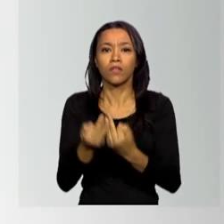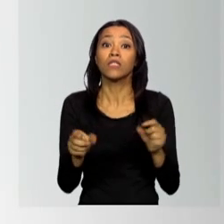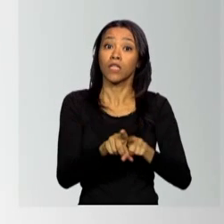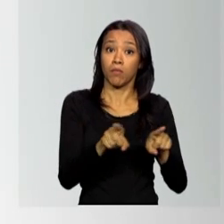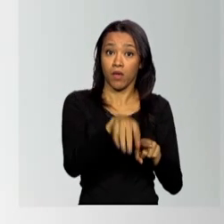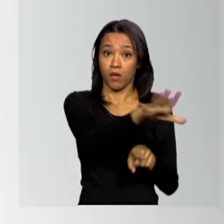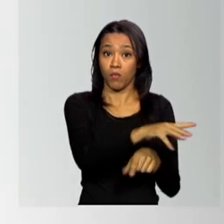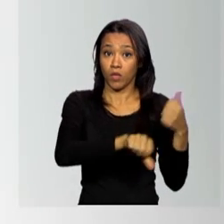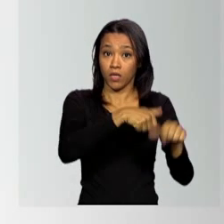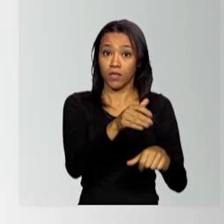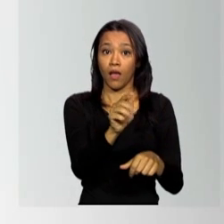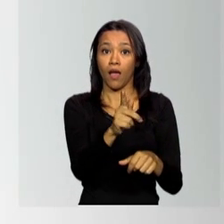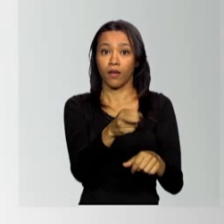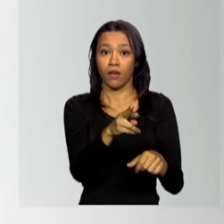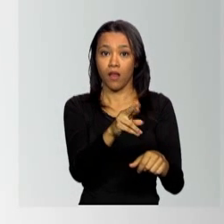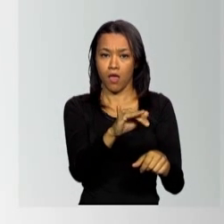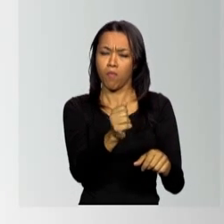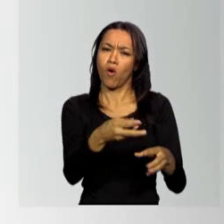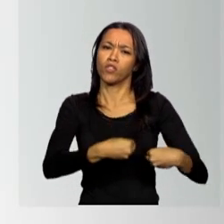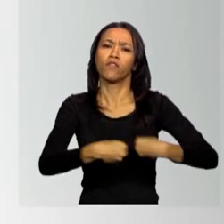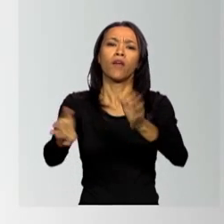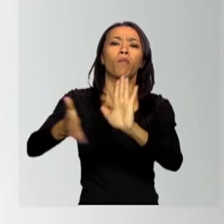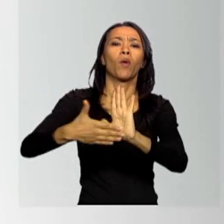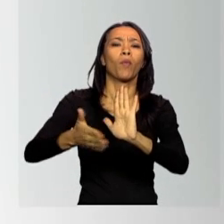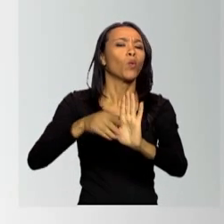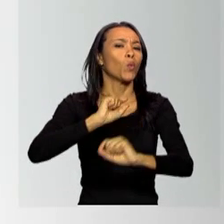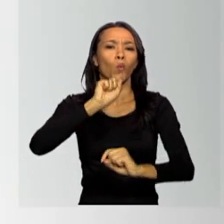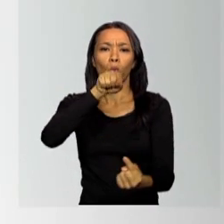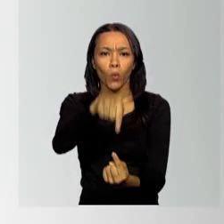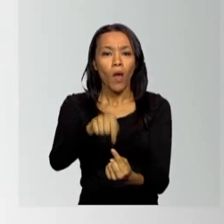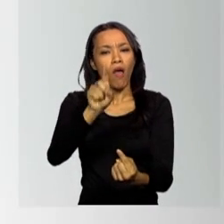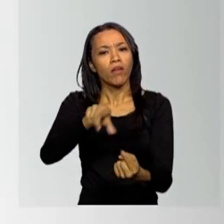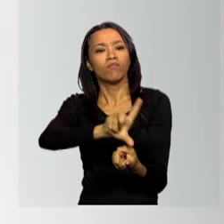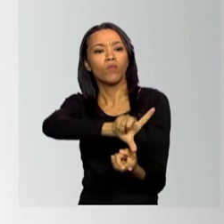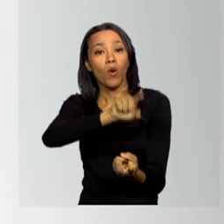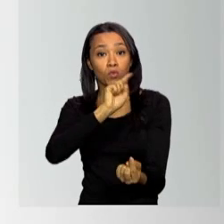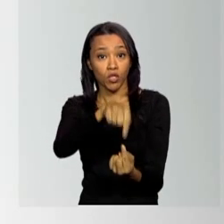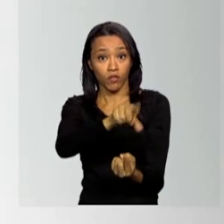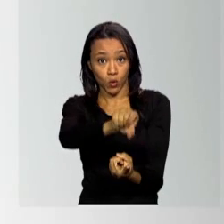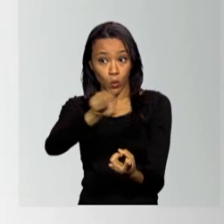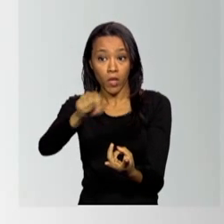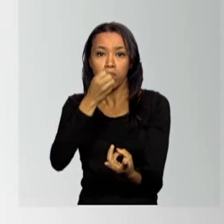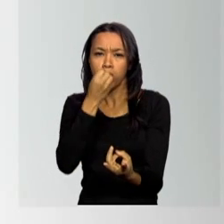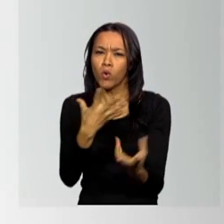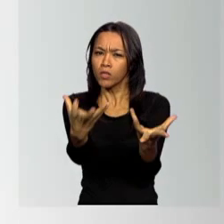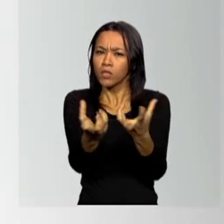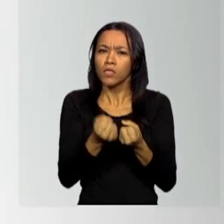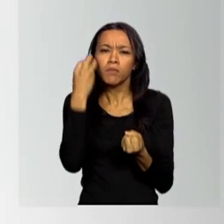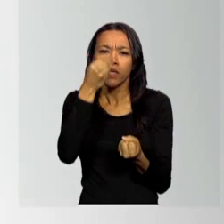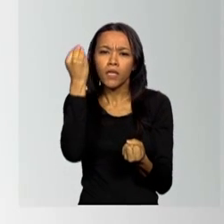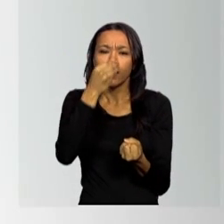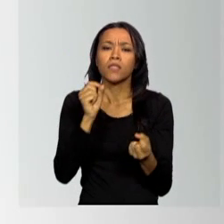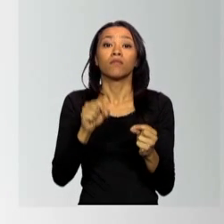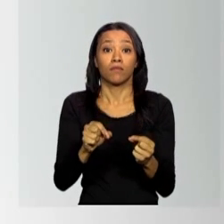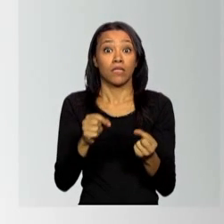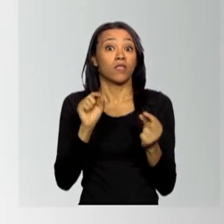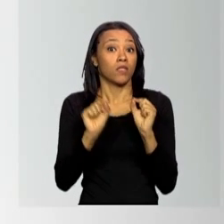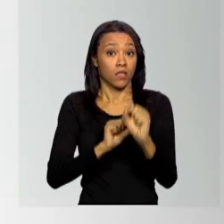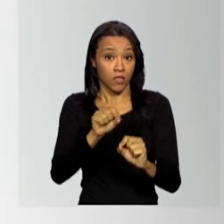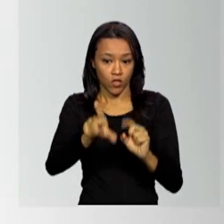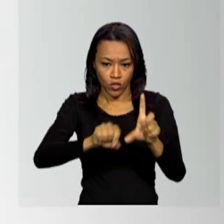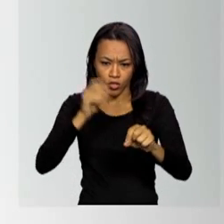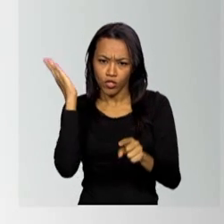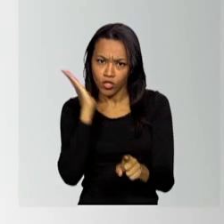podem enviar propostas à Comissão Estadual para o processo que vai selecionar boas práticas de ATER. As experiências